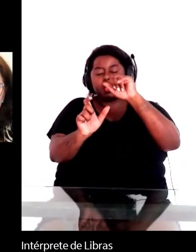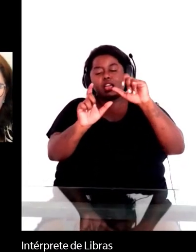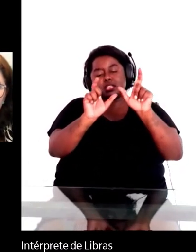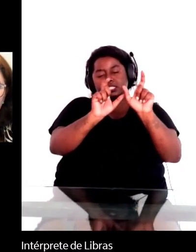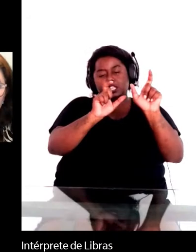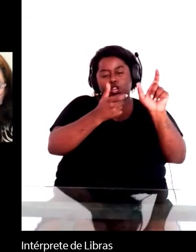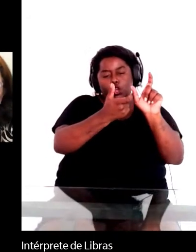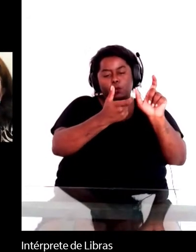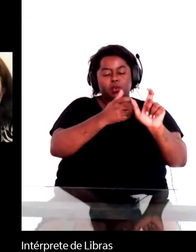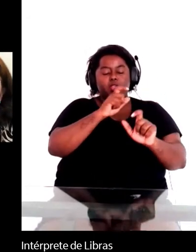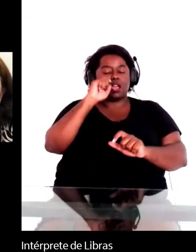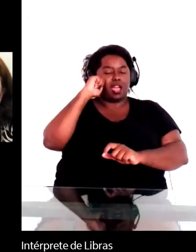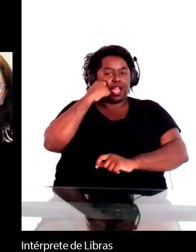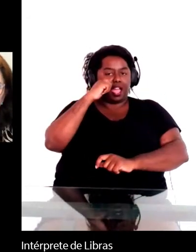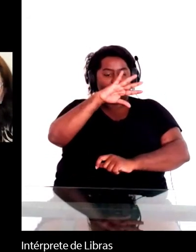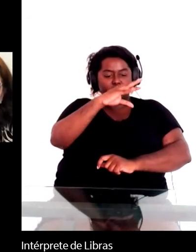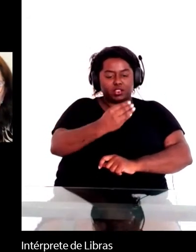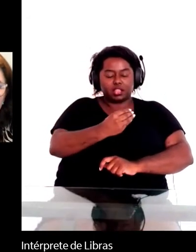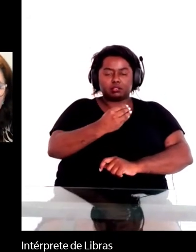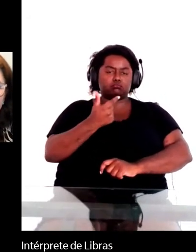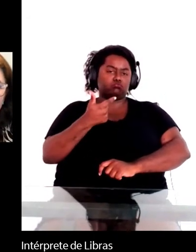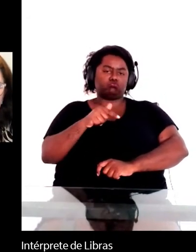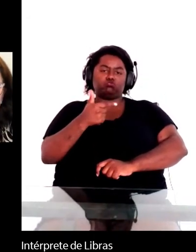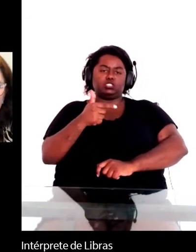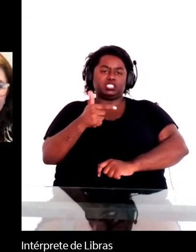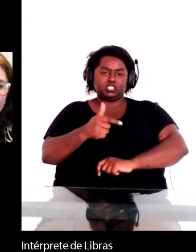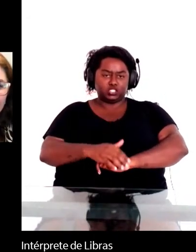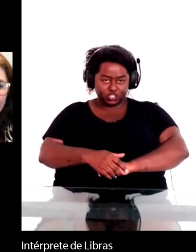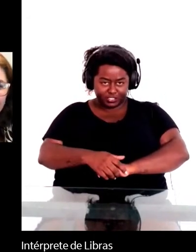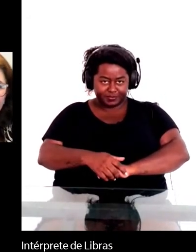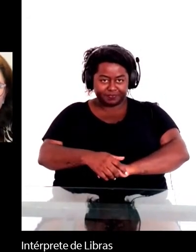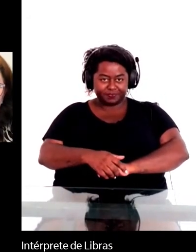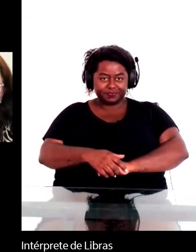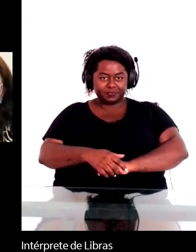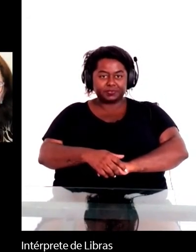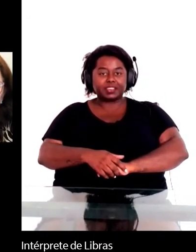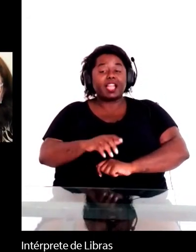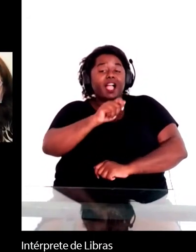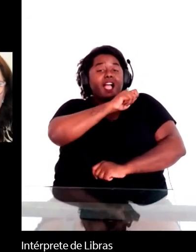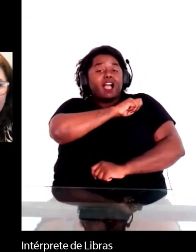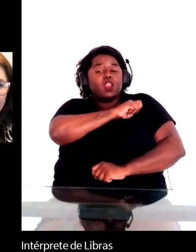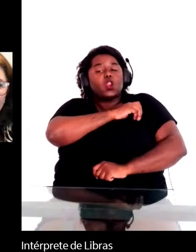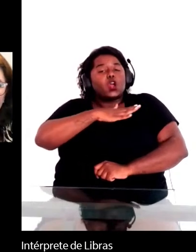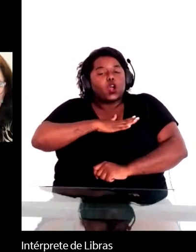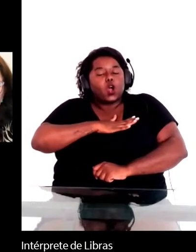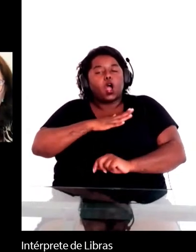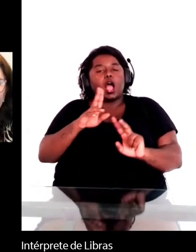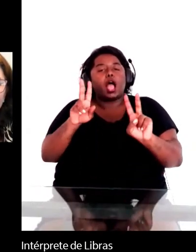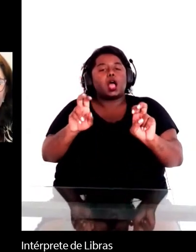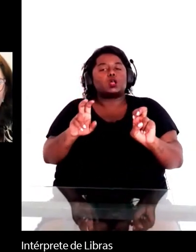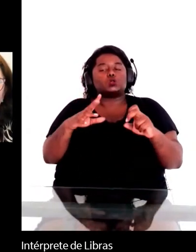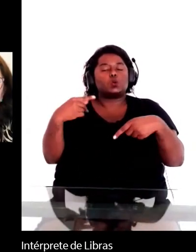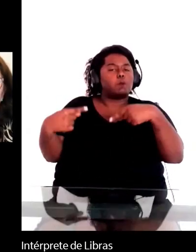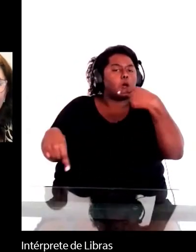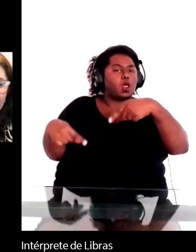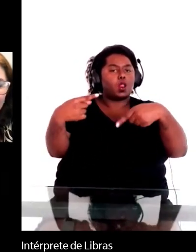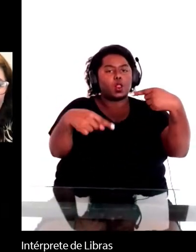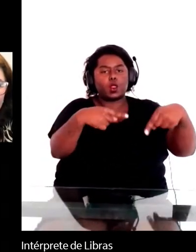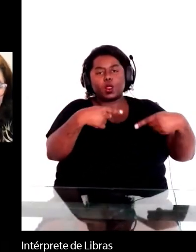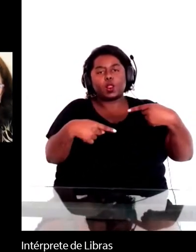não existe. Então, os alunos gostam dessas questões polêmicas em que eles podem